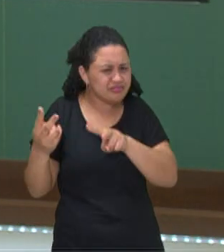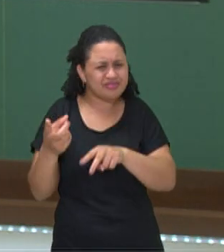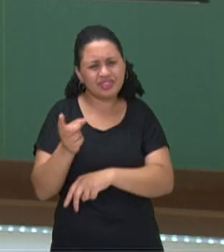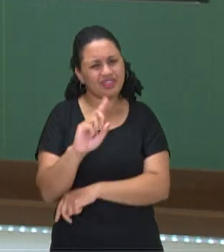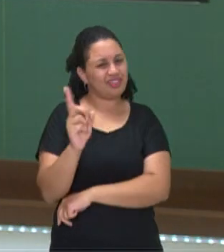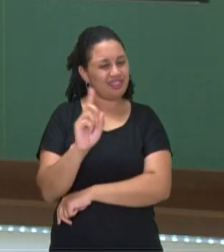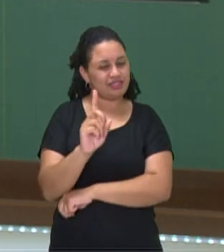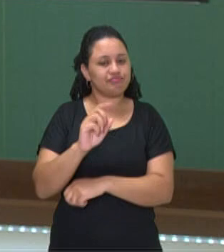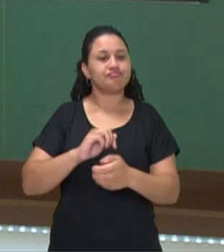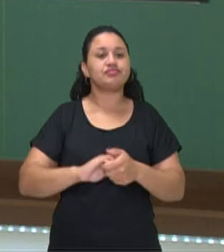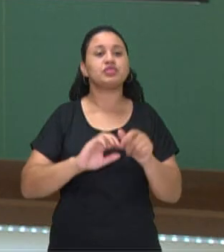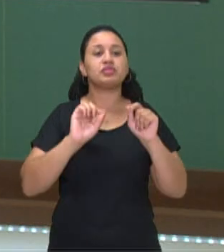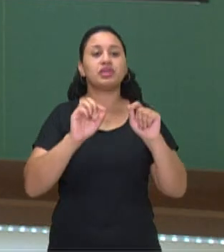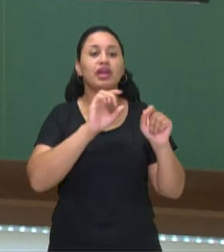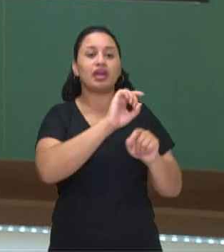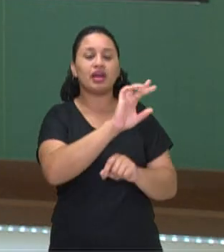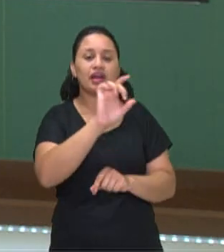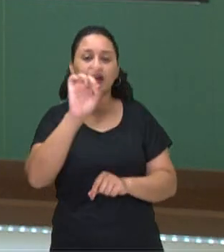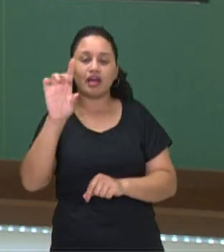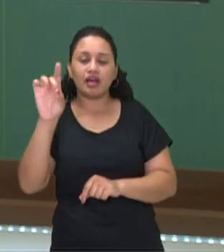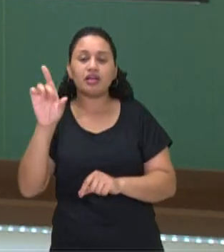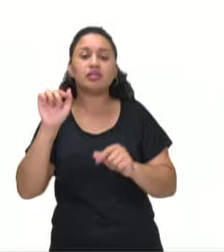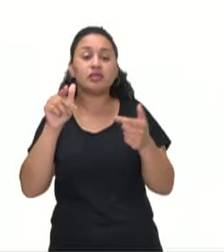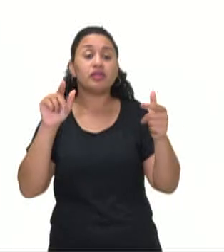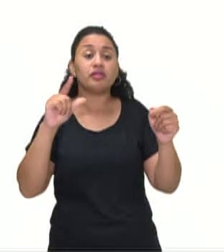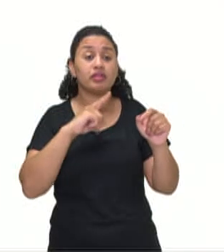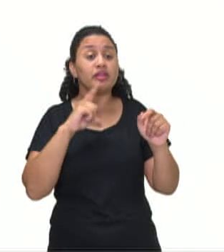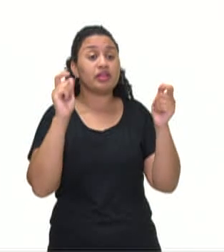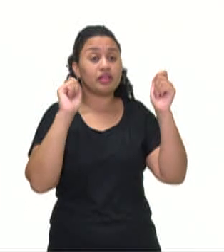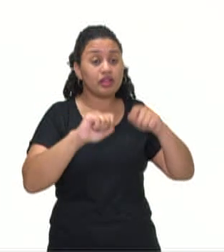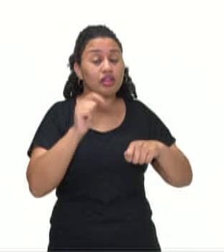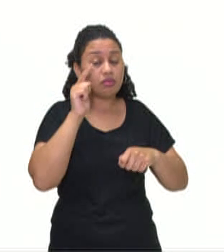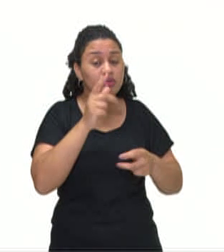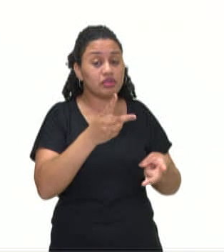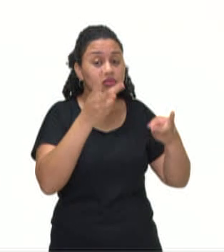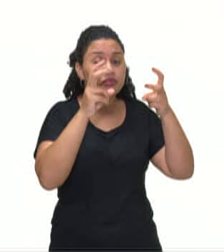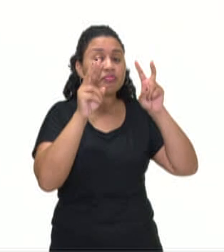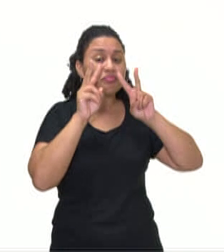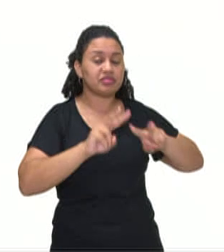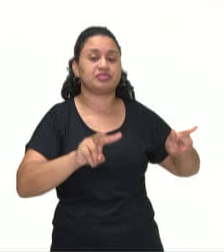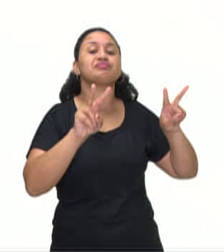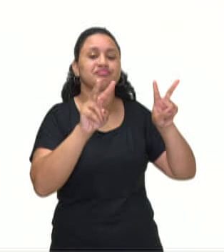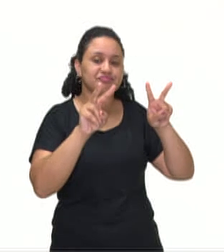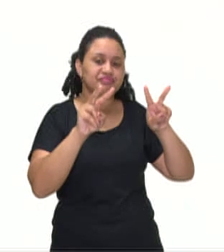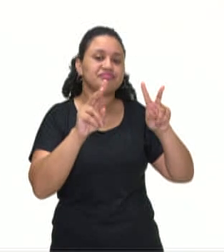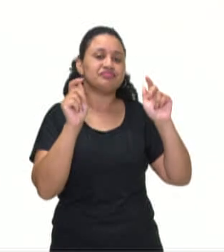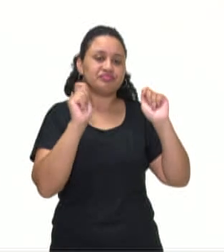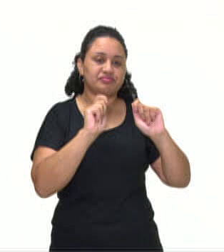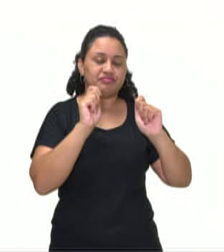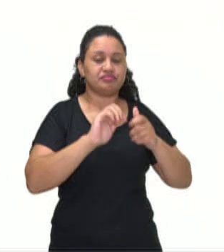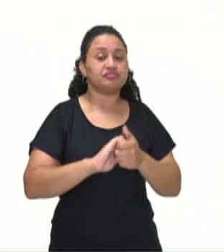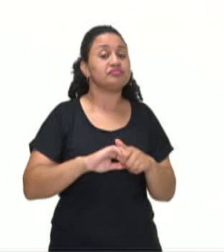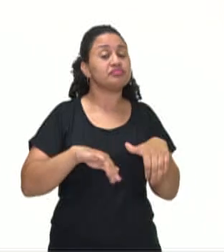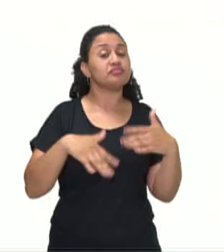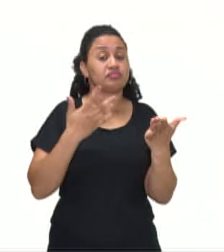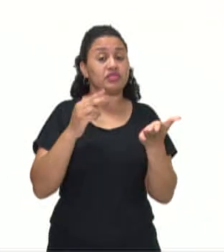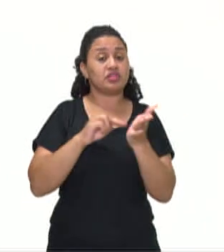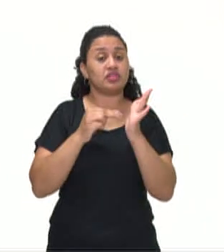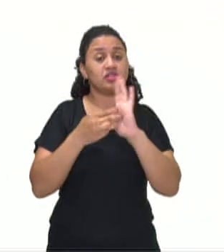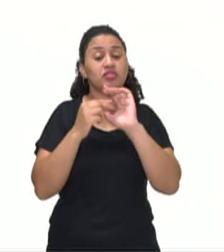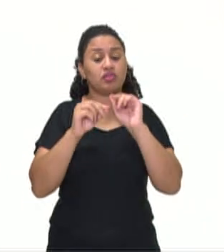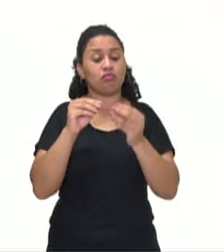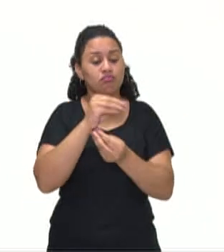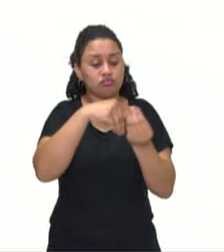joguinho. É cada parte uniforme que pode ser reconhecida em um sistema. Ou seja, quando nós